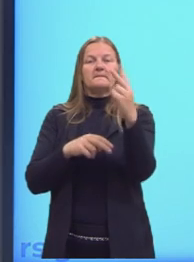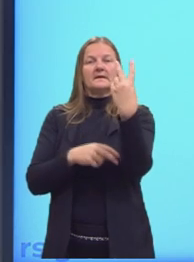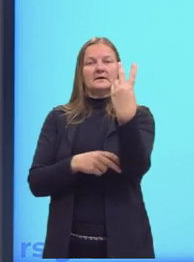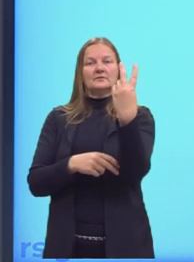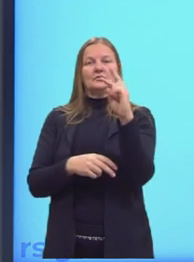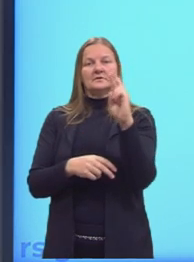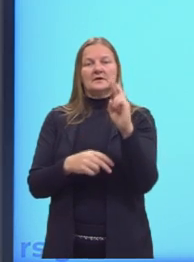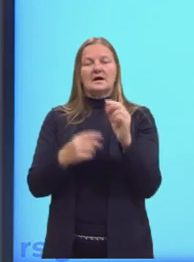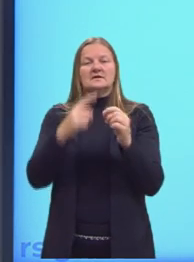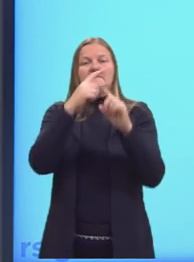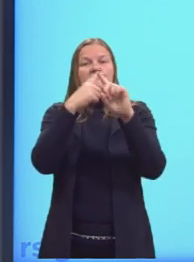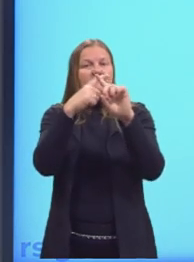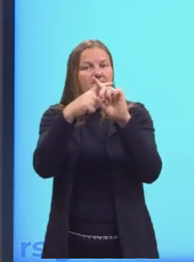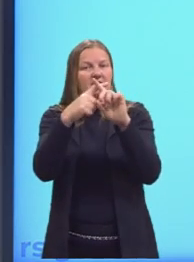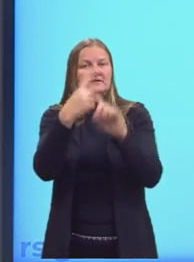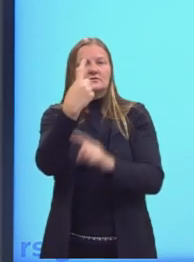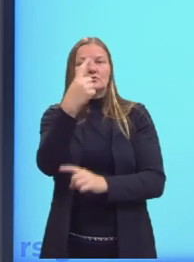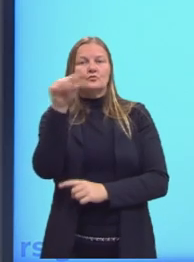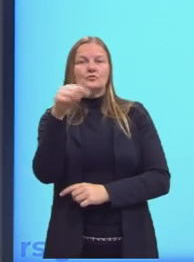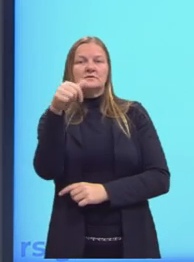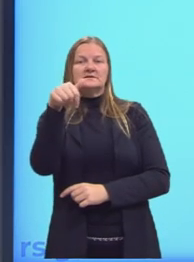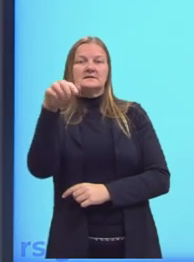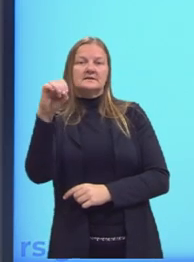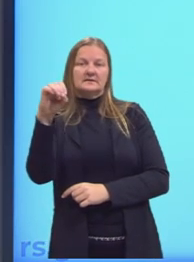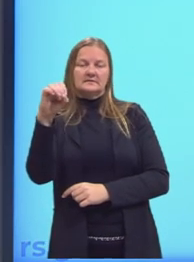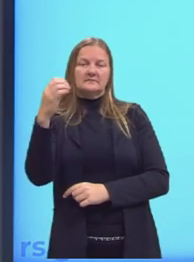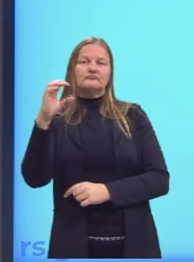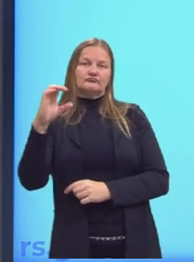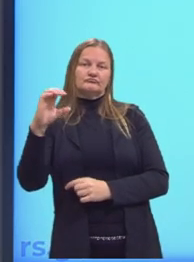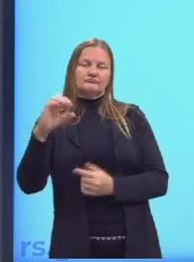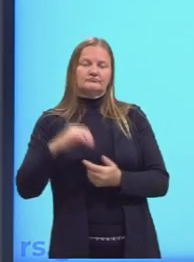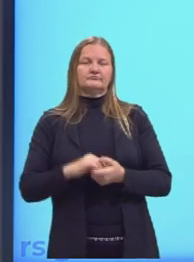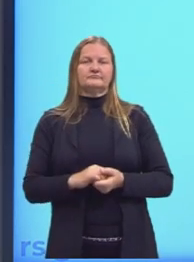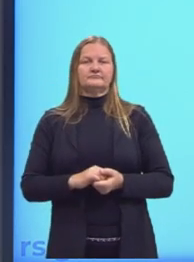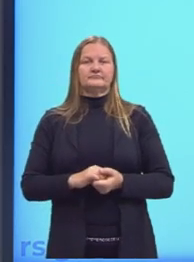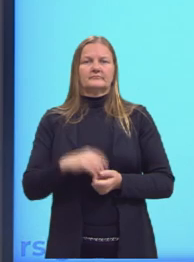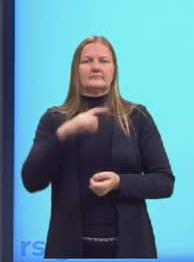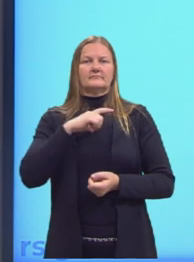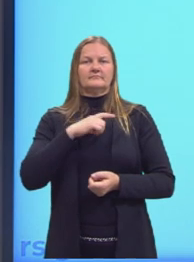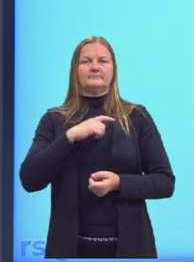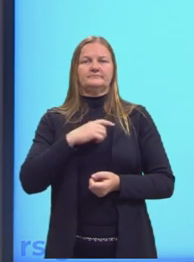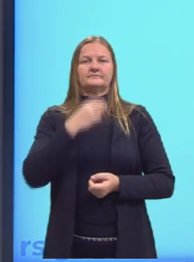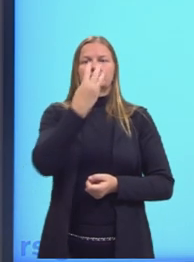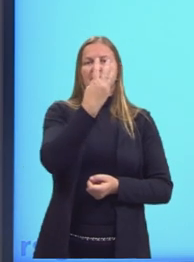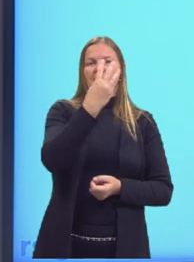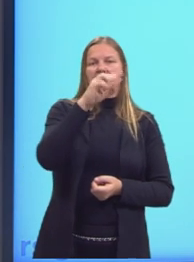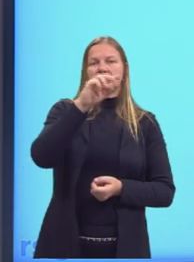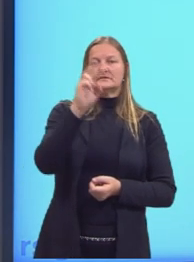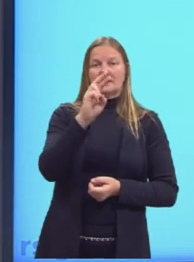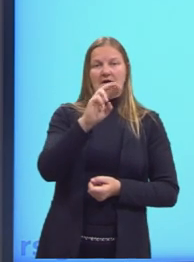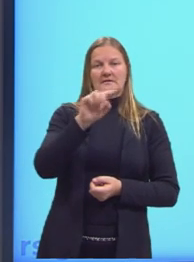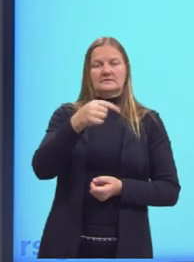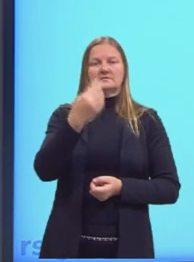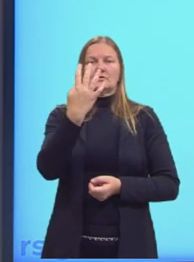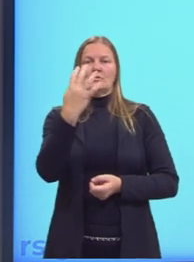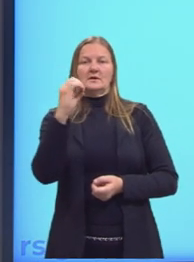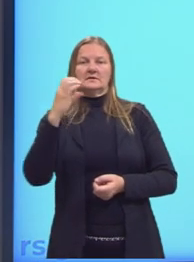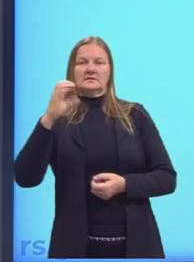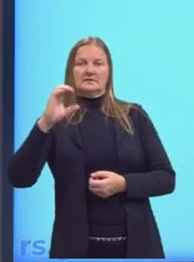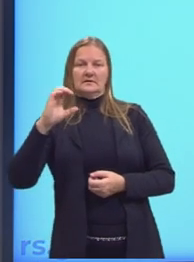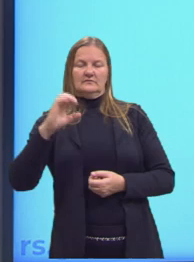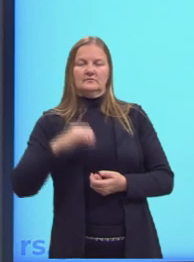e multiplicamos por R$,70, né? Então, nós temos ali um gasto de R$,00 com R$